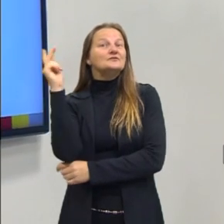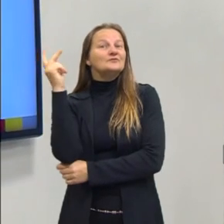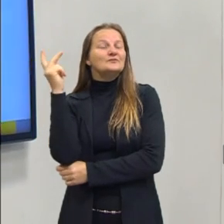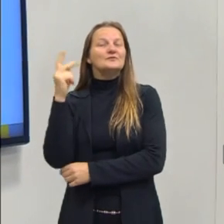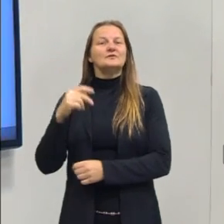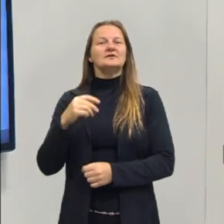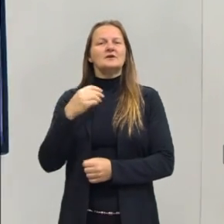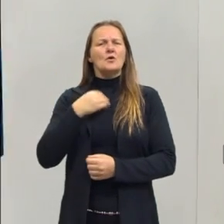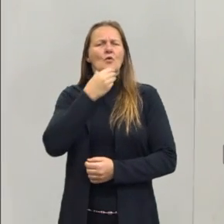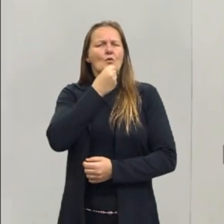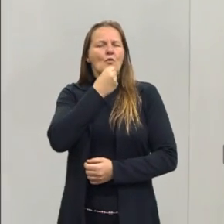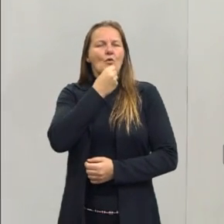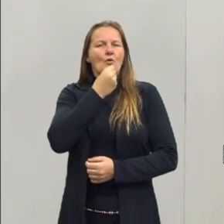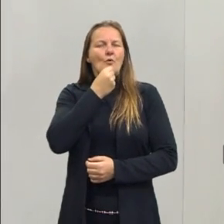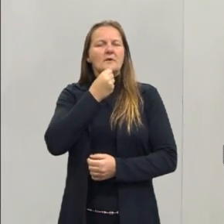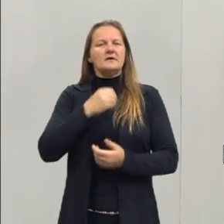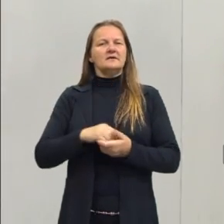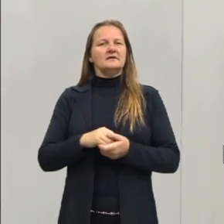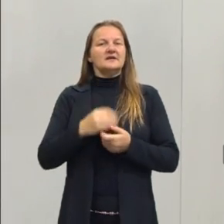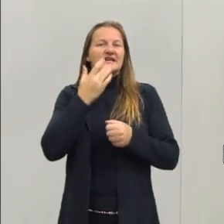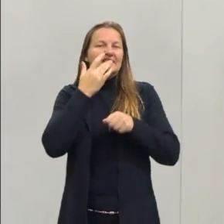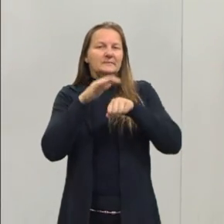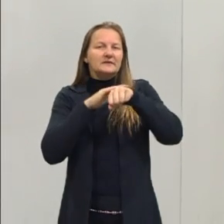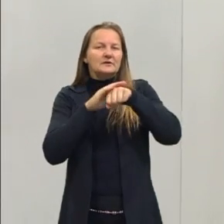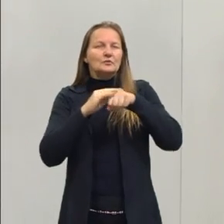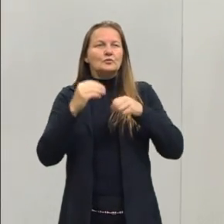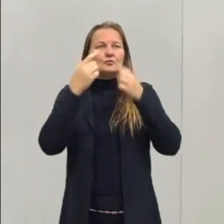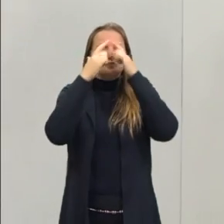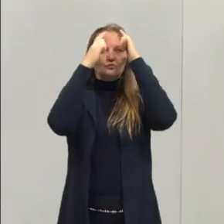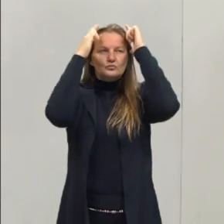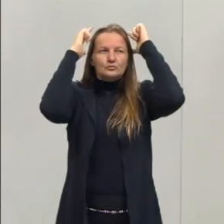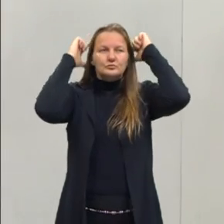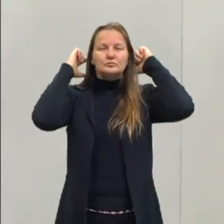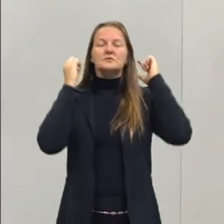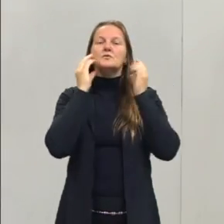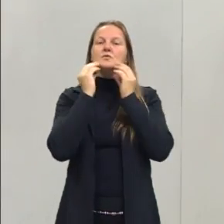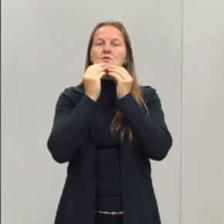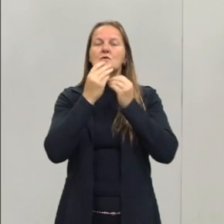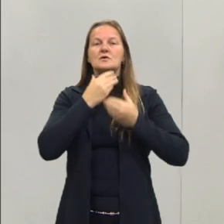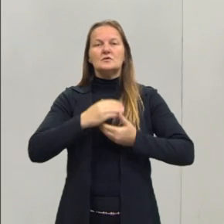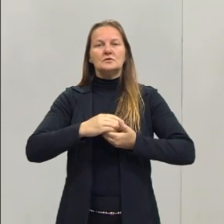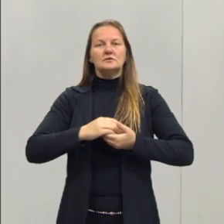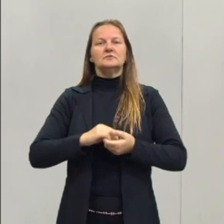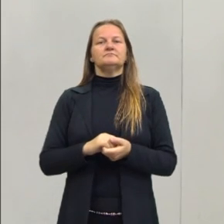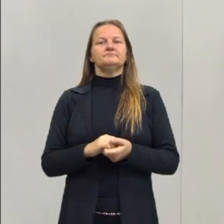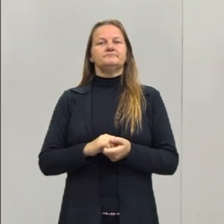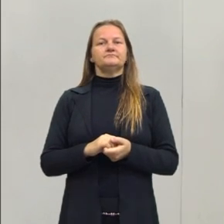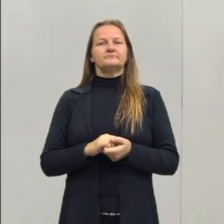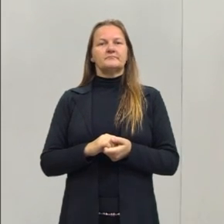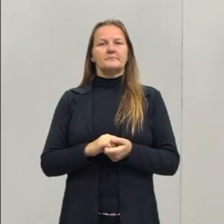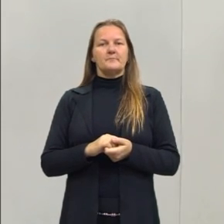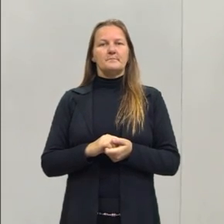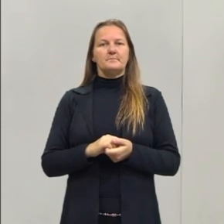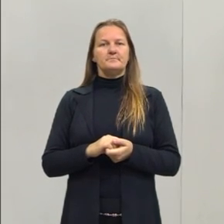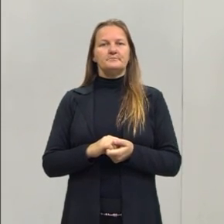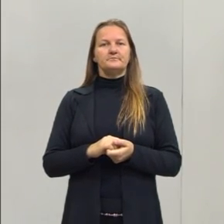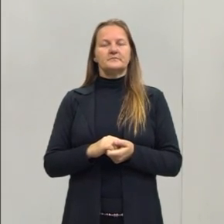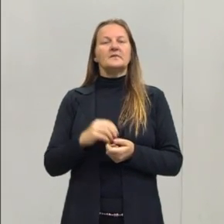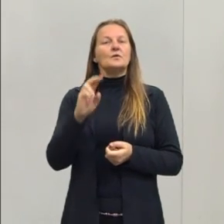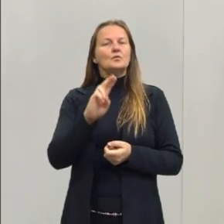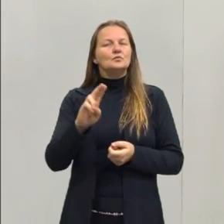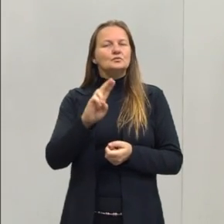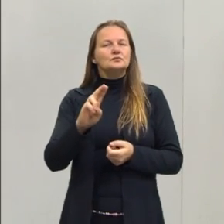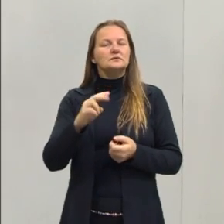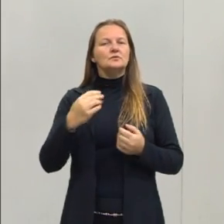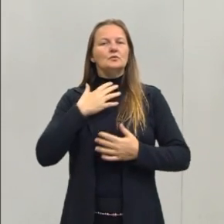tenho cabelo curto, cachado, castanho escuro, tenho uma barba comprida, também castanho escura, estou aqui